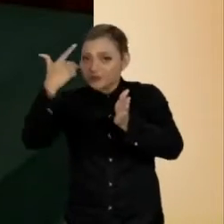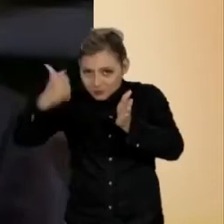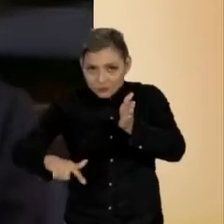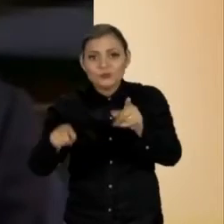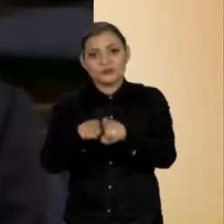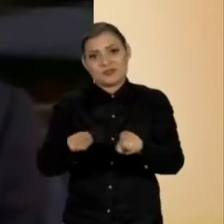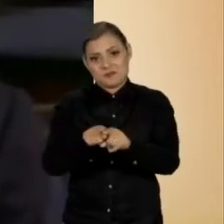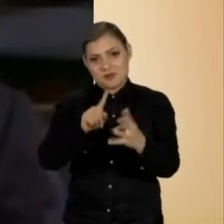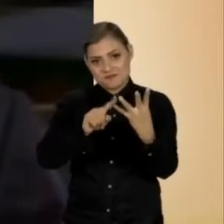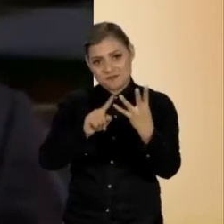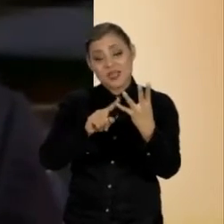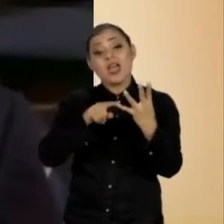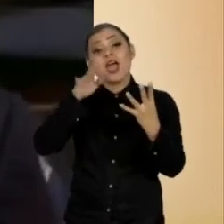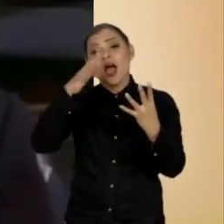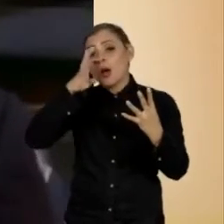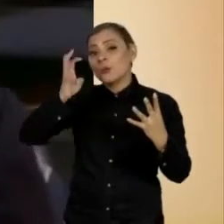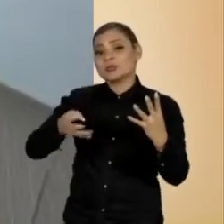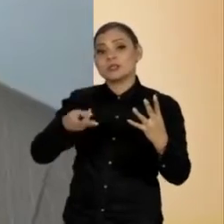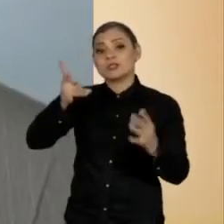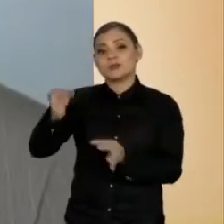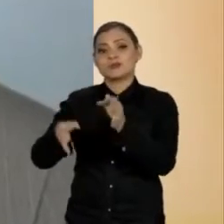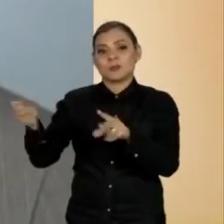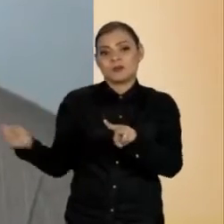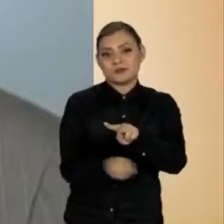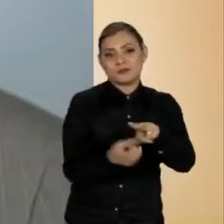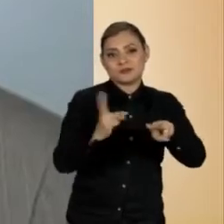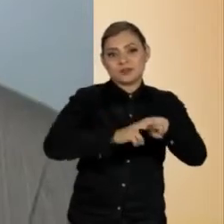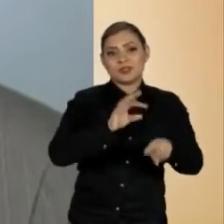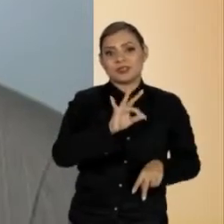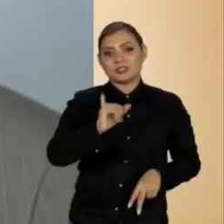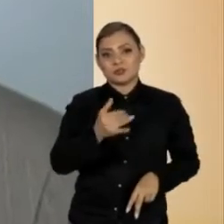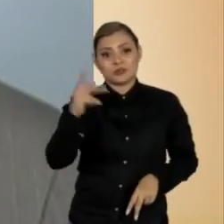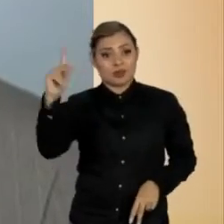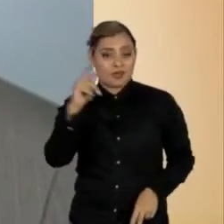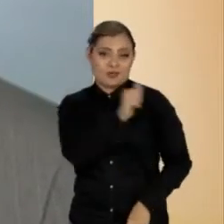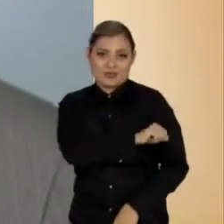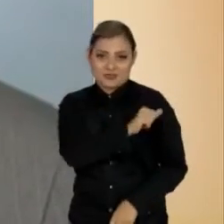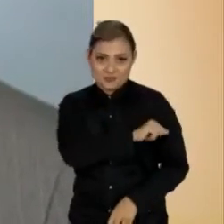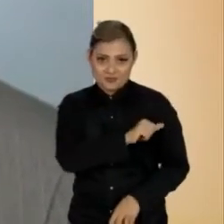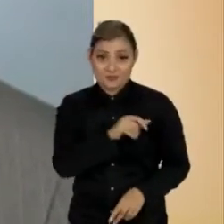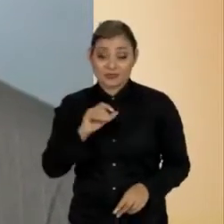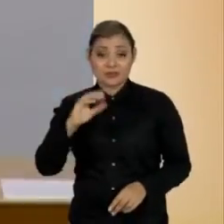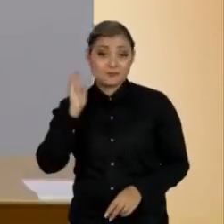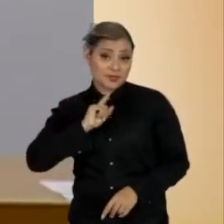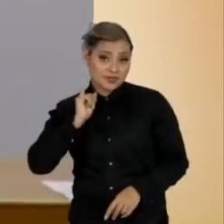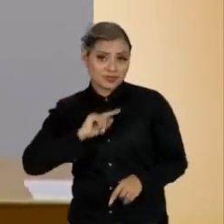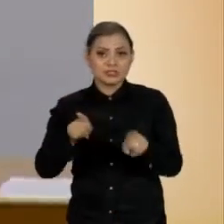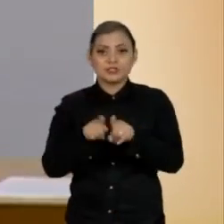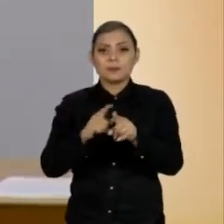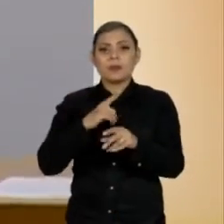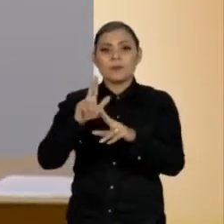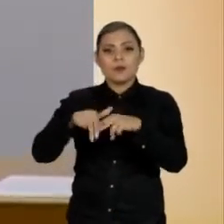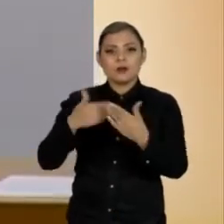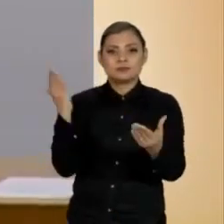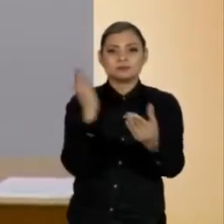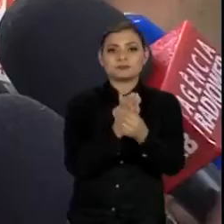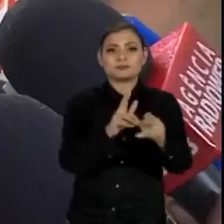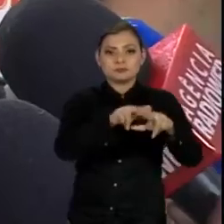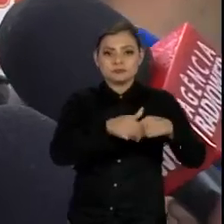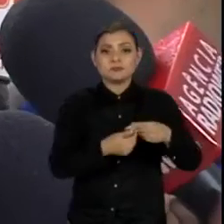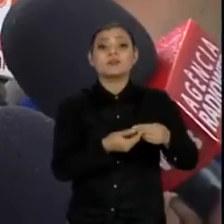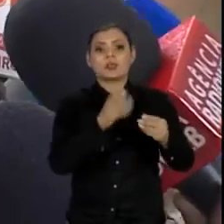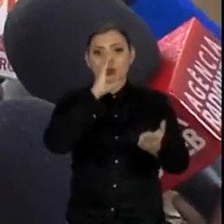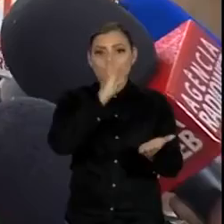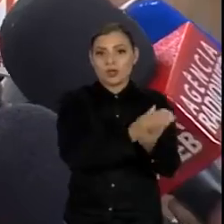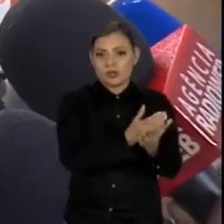político, condenado em segunda instância no Tribunal de Justiça de Minas Gerais a 20 anos de prisão no processo do chamado Mensalão Tucano.